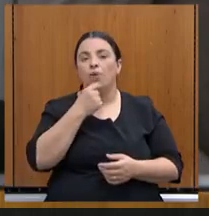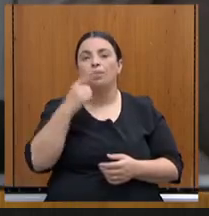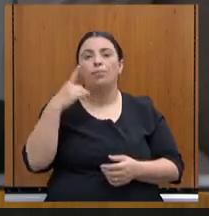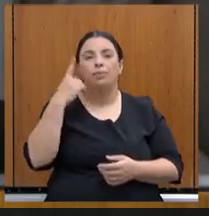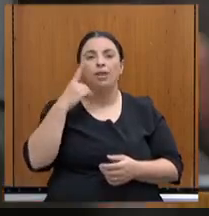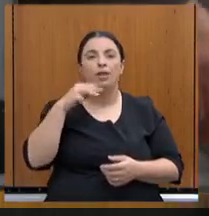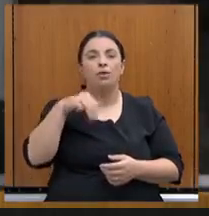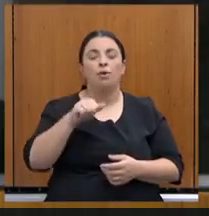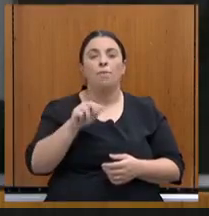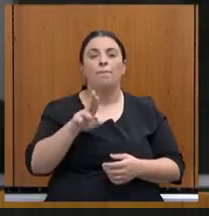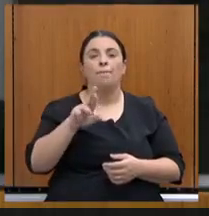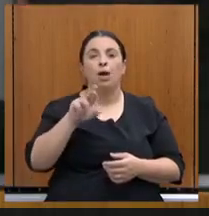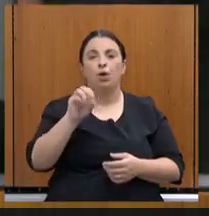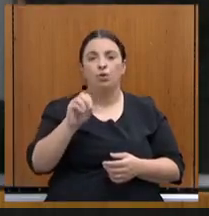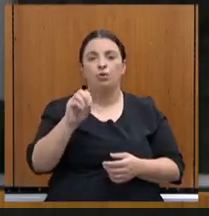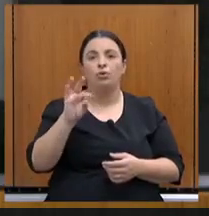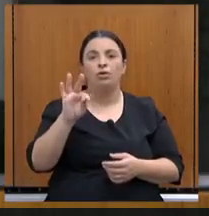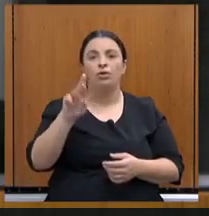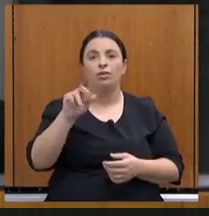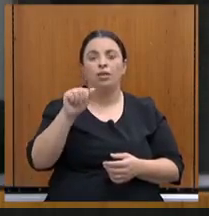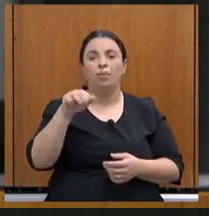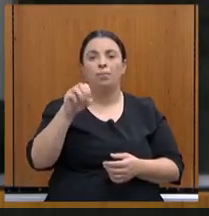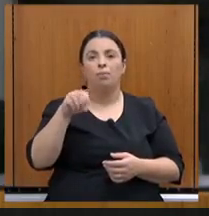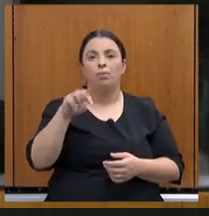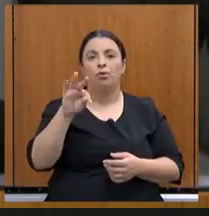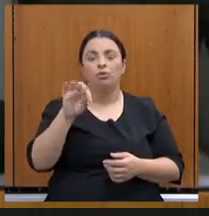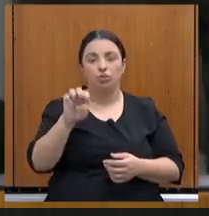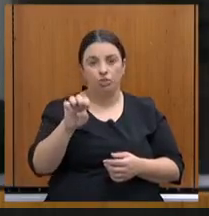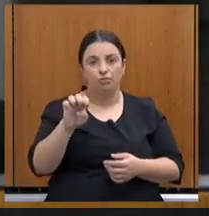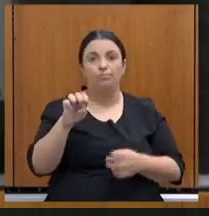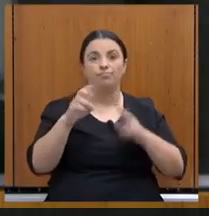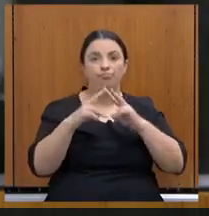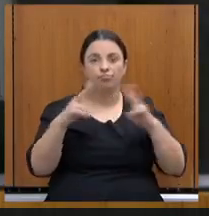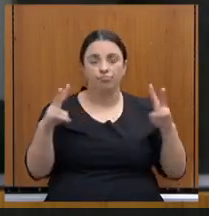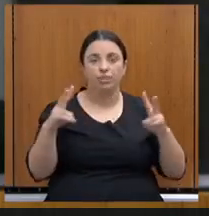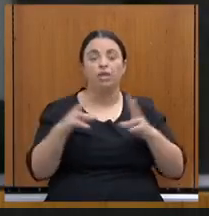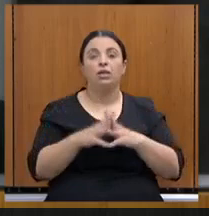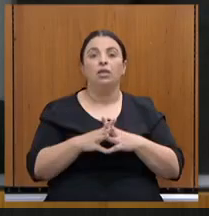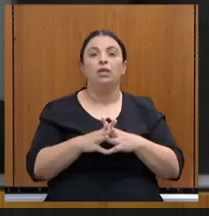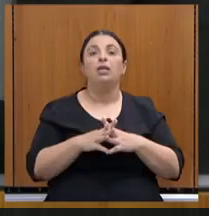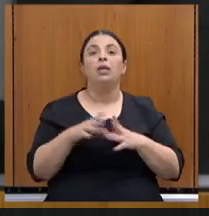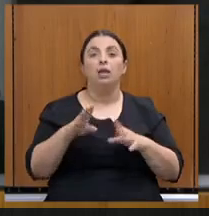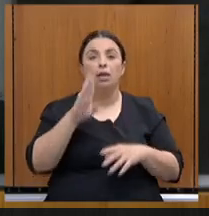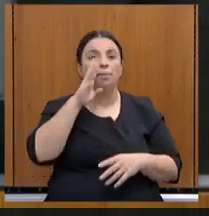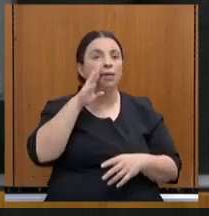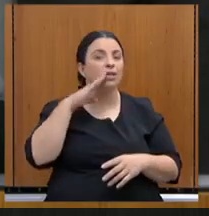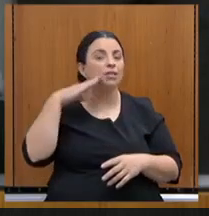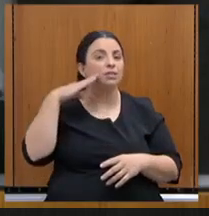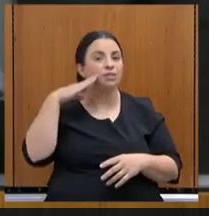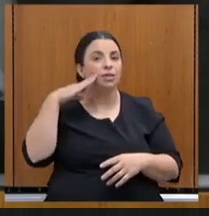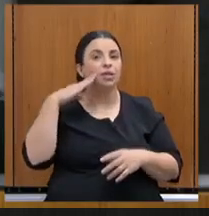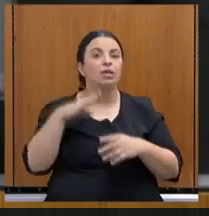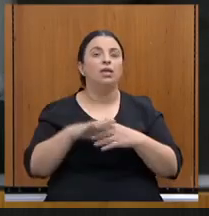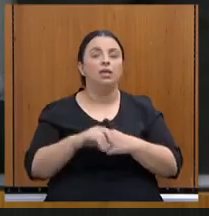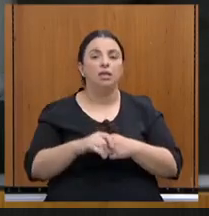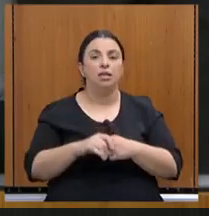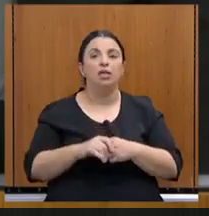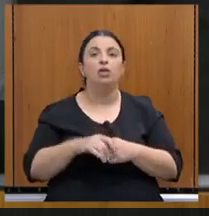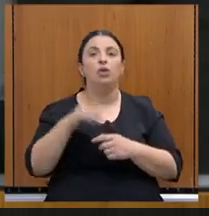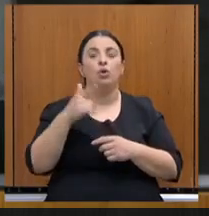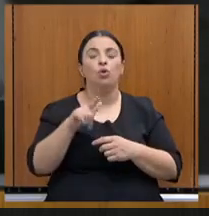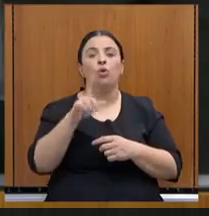distância, nosso querido Mauro Tramonte, e também Beatriz Serqueira e Dorgal